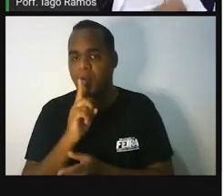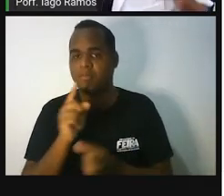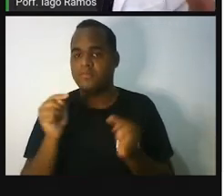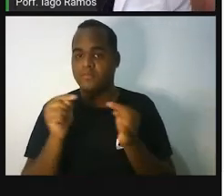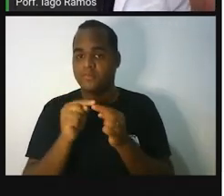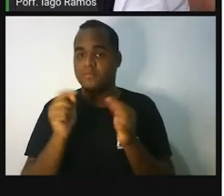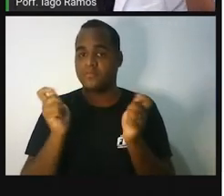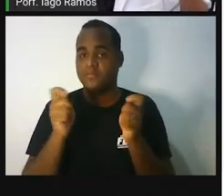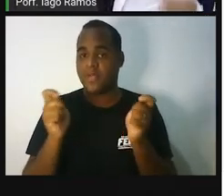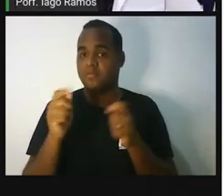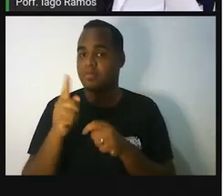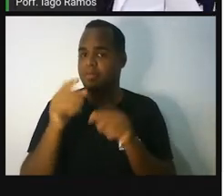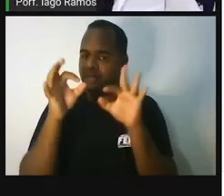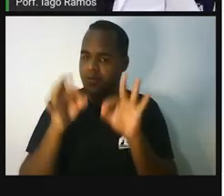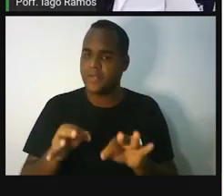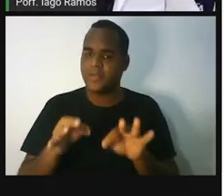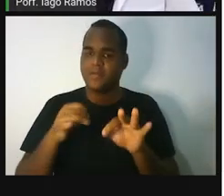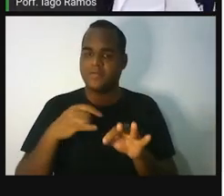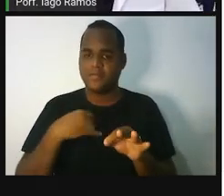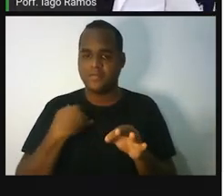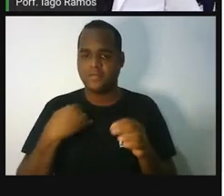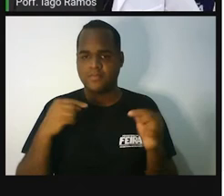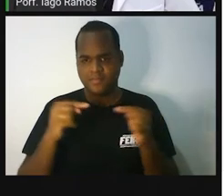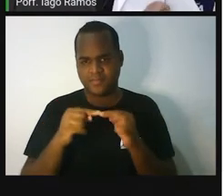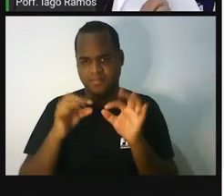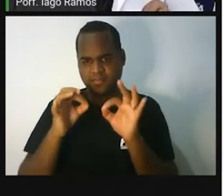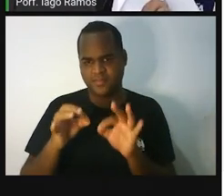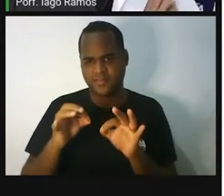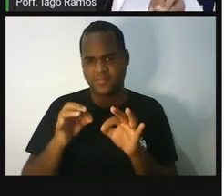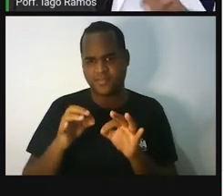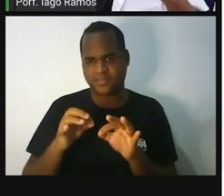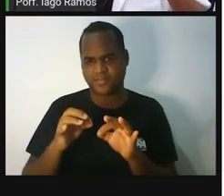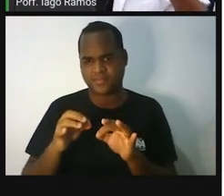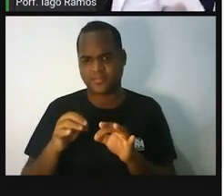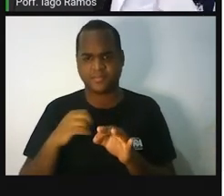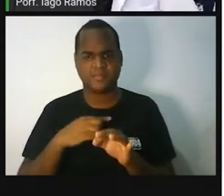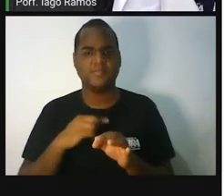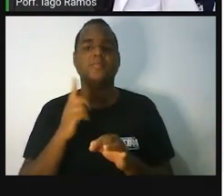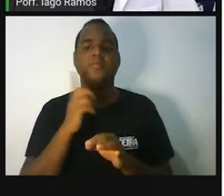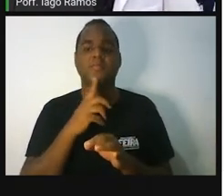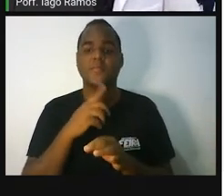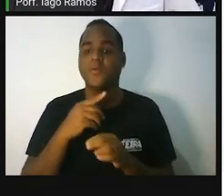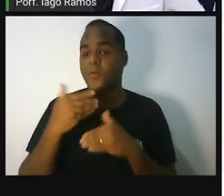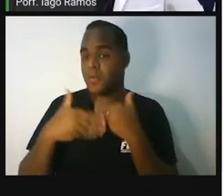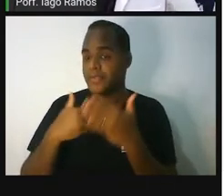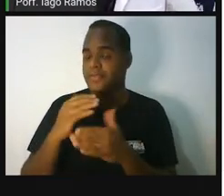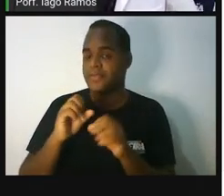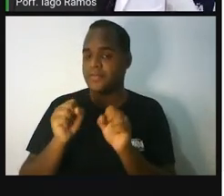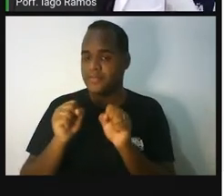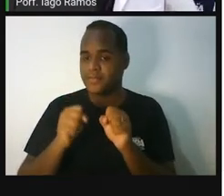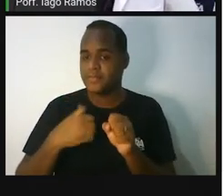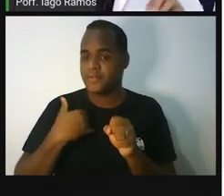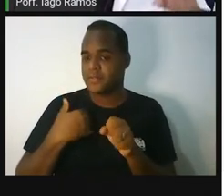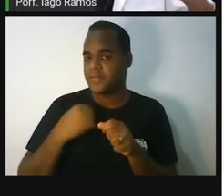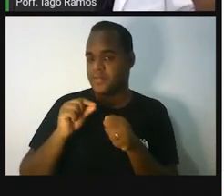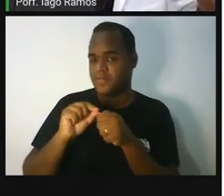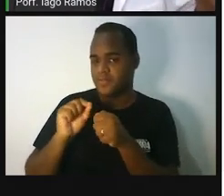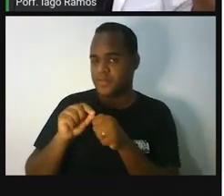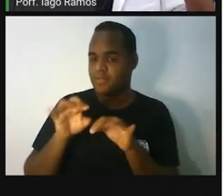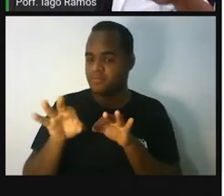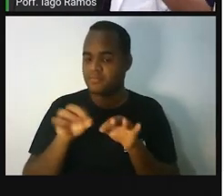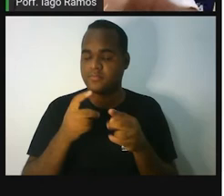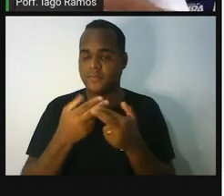está aqui dentro é a idade certa da pessoa. E se ela disser que ela ainda vai fazer, então a resposta que você vai dar é,